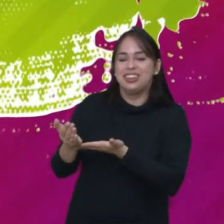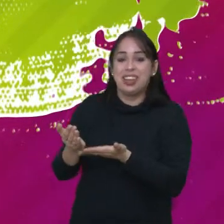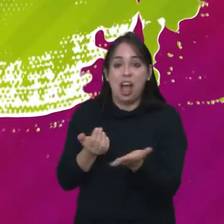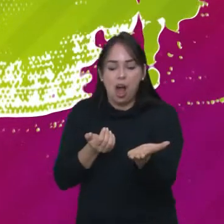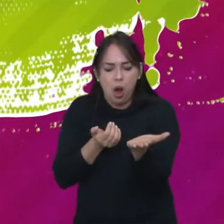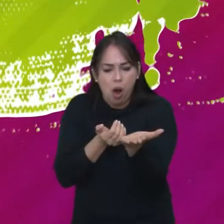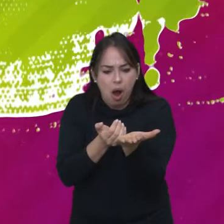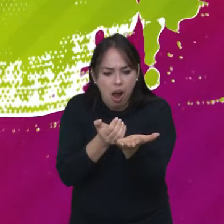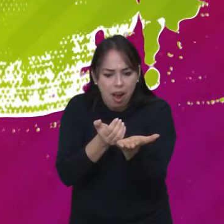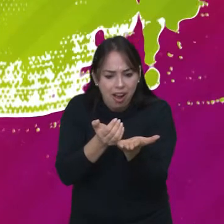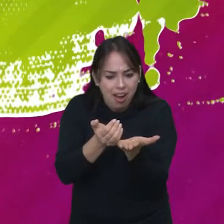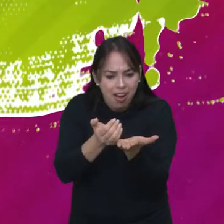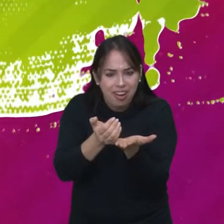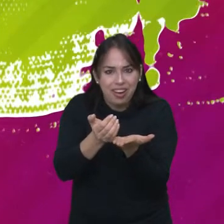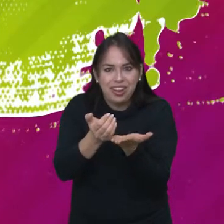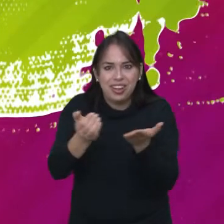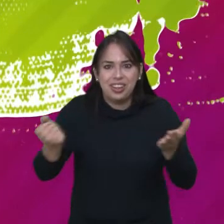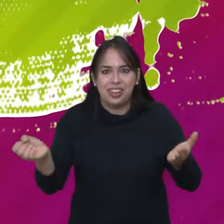Começou